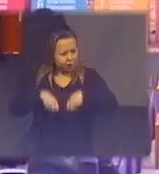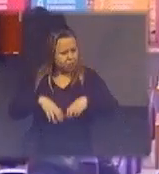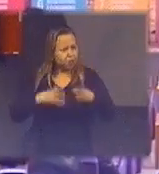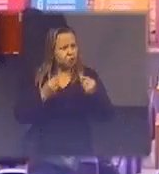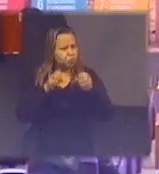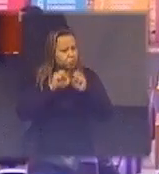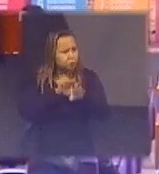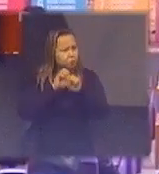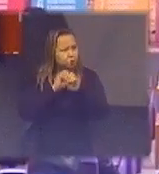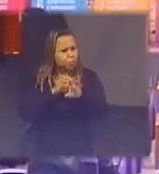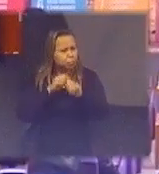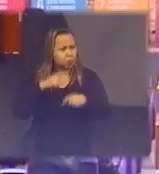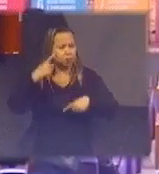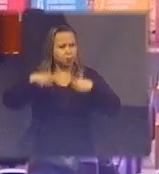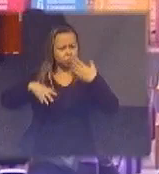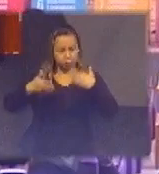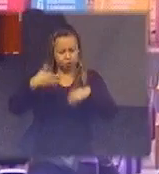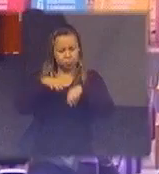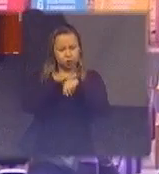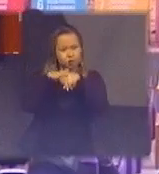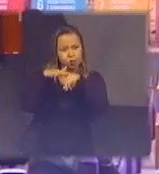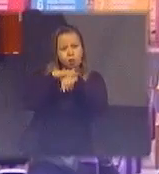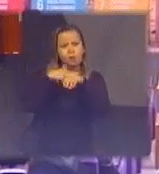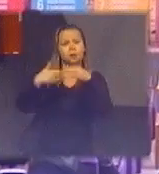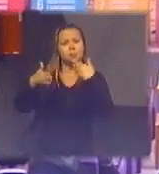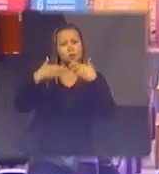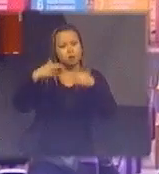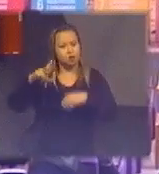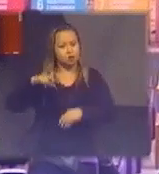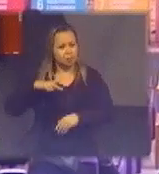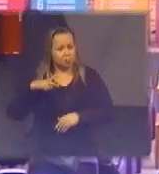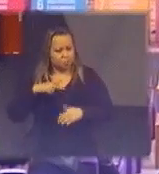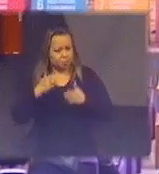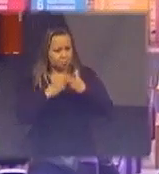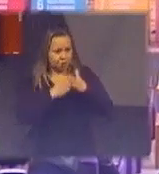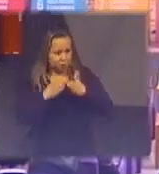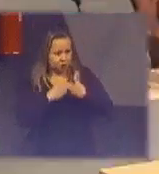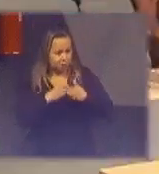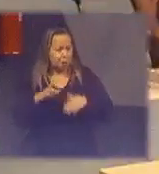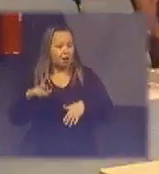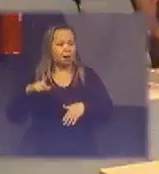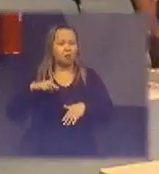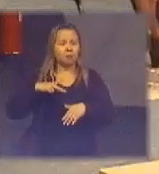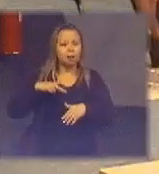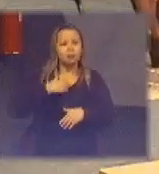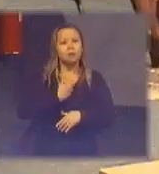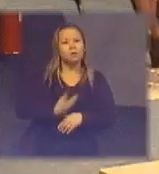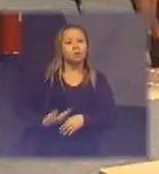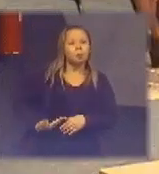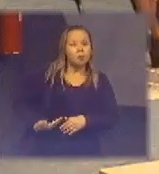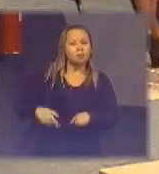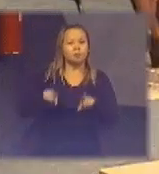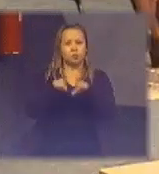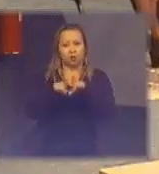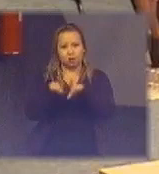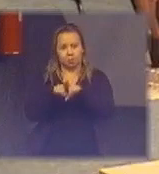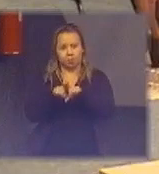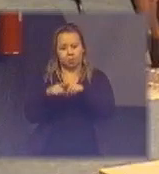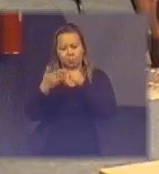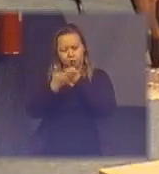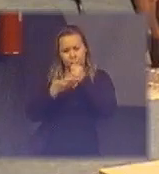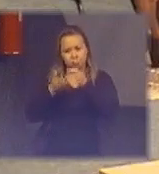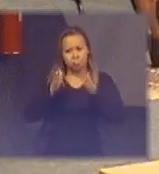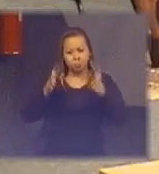consegue discutir com o setor privado com o setor público com a regulamentação então são níveis e